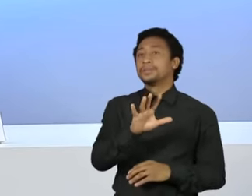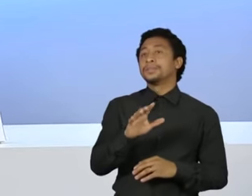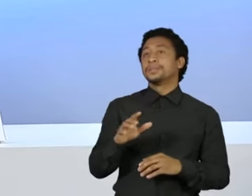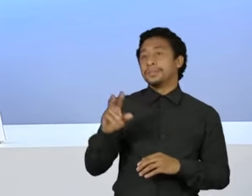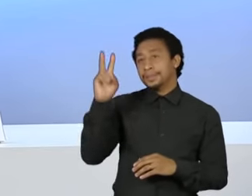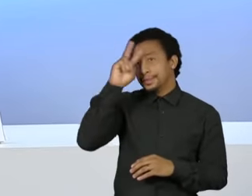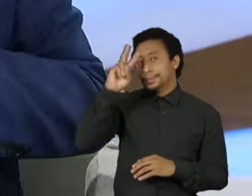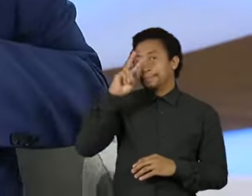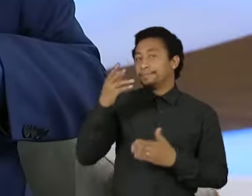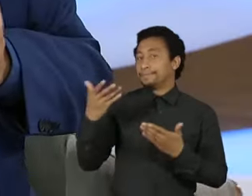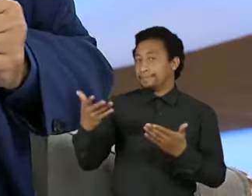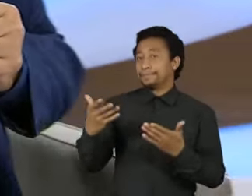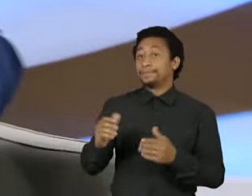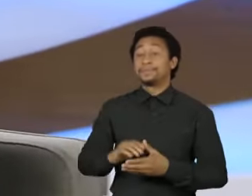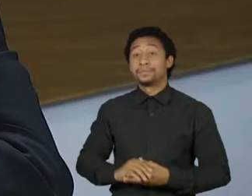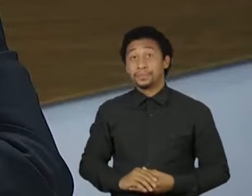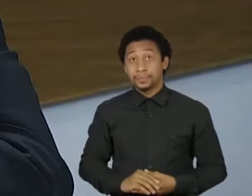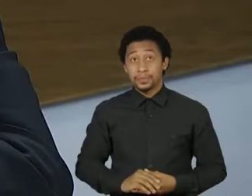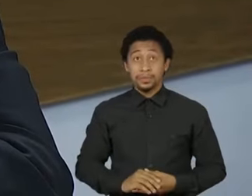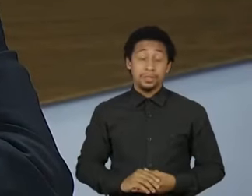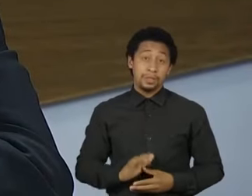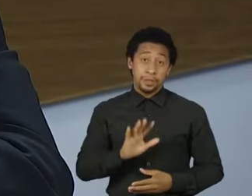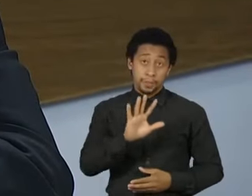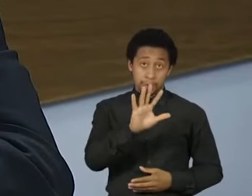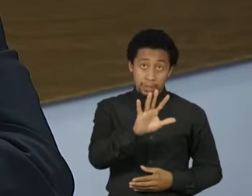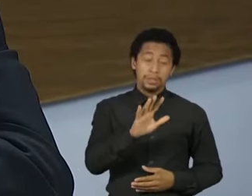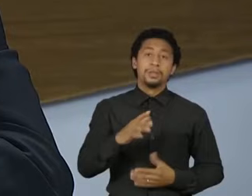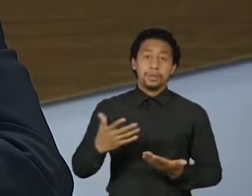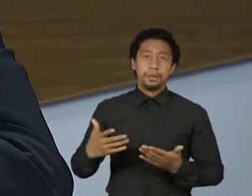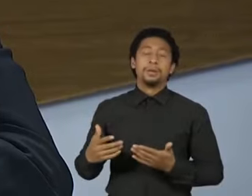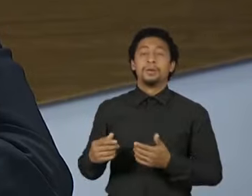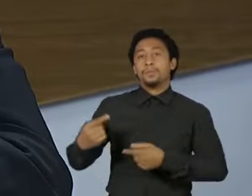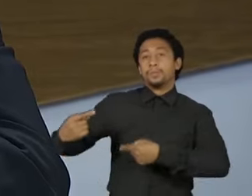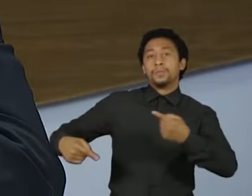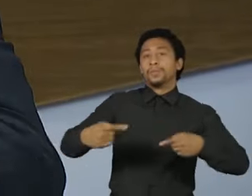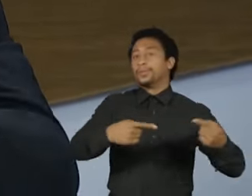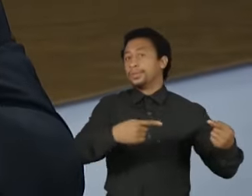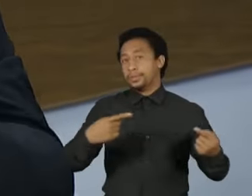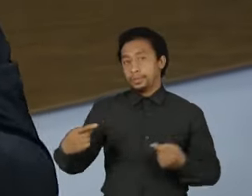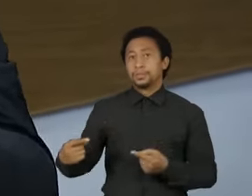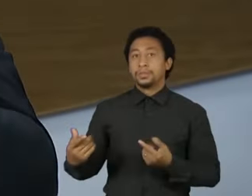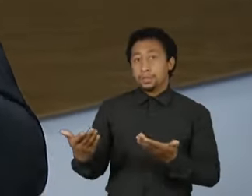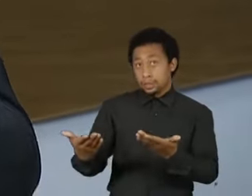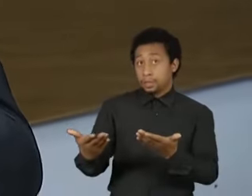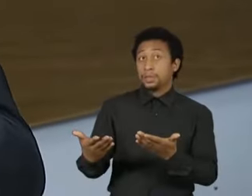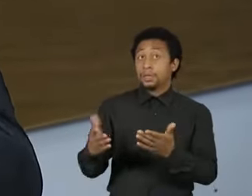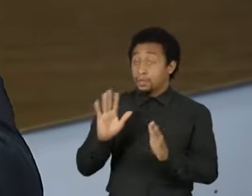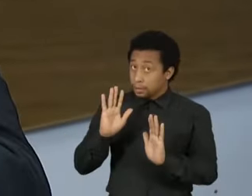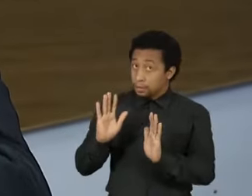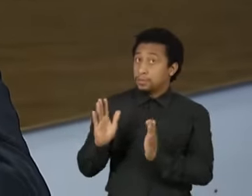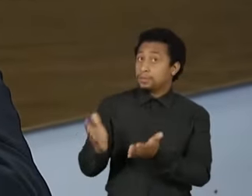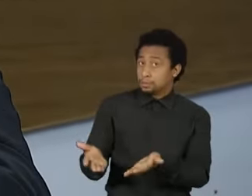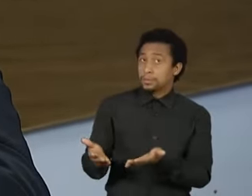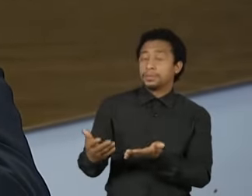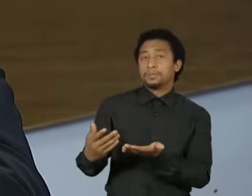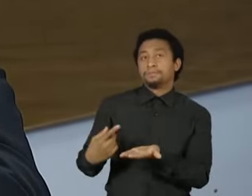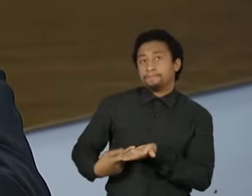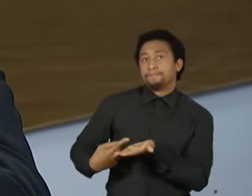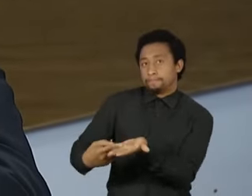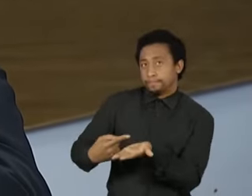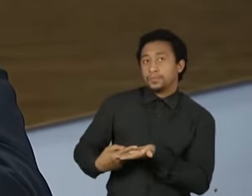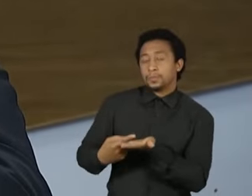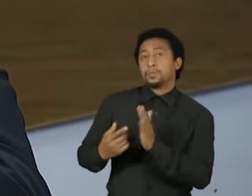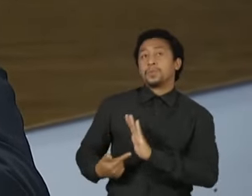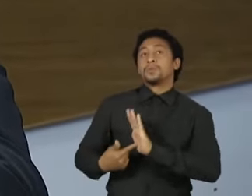esse movimento. Mas os partidos estão fazendo a política pela política, inclusive os partidos que pretensamente poderiam representar